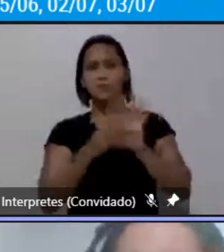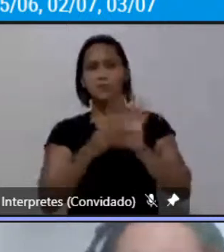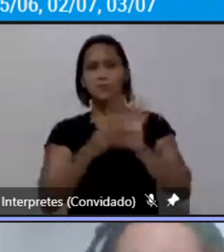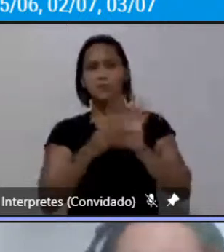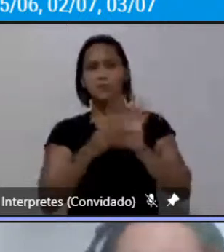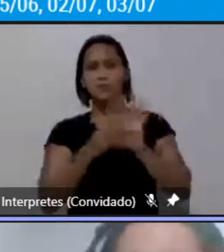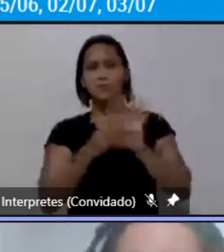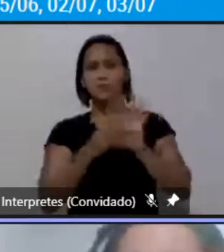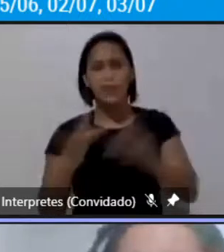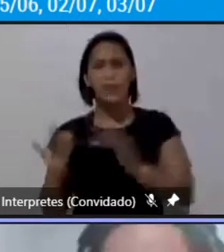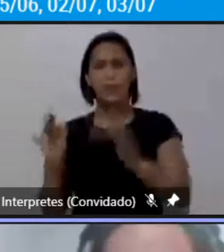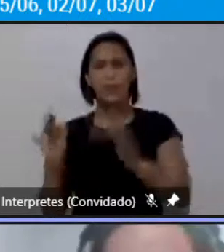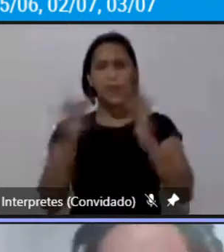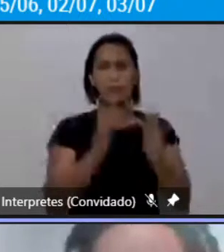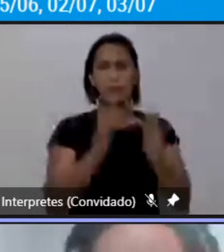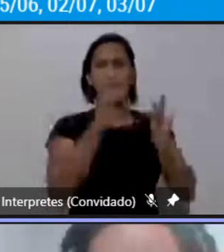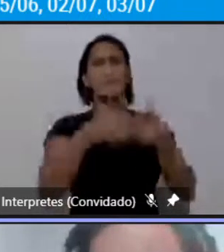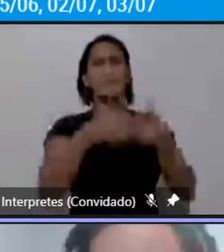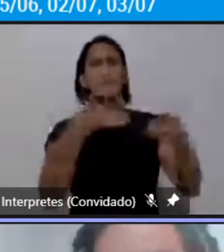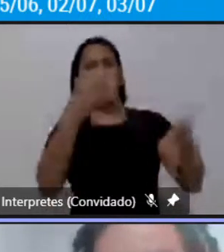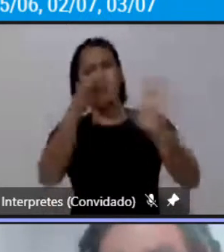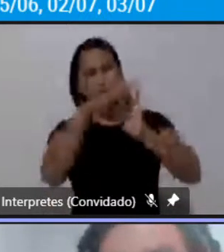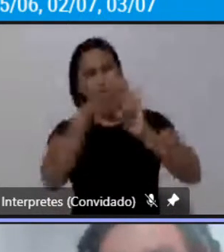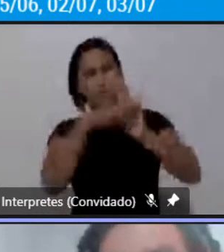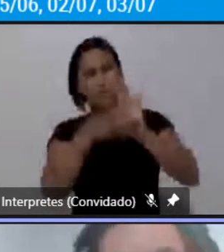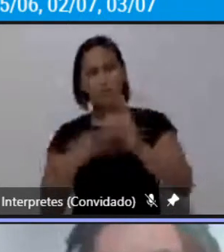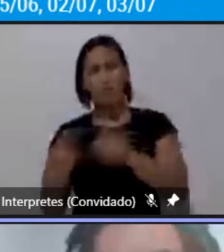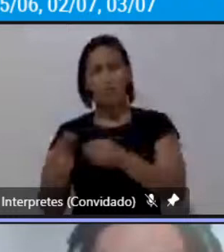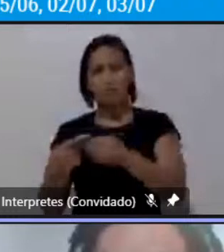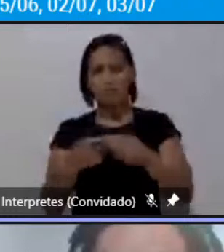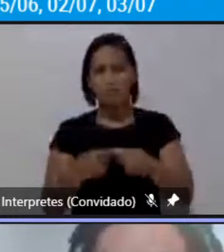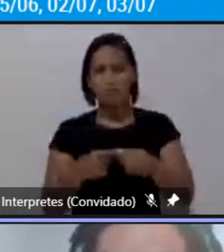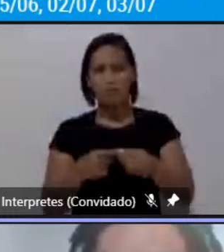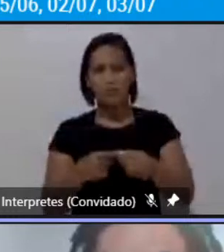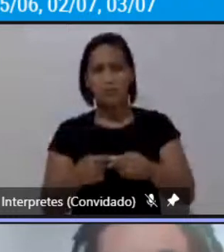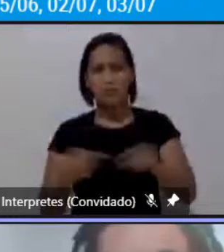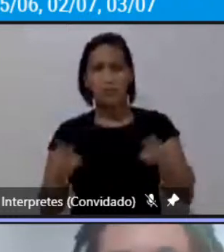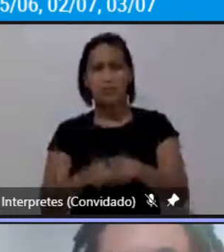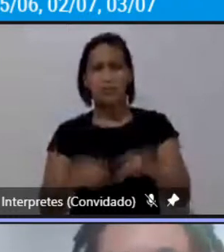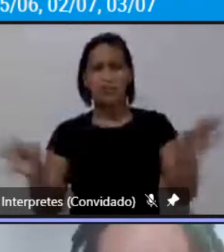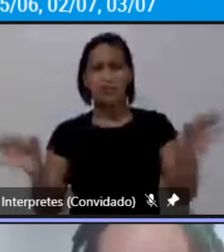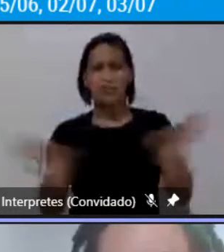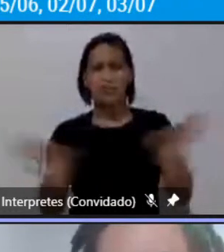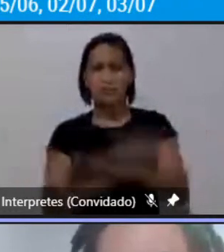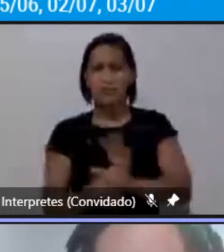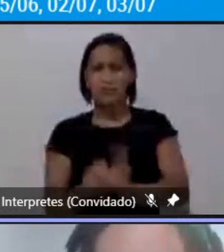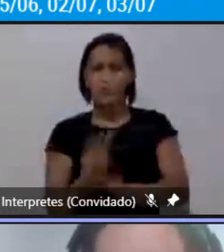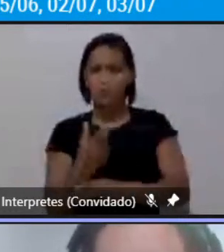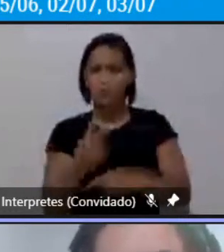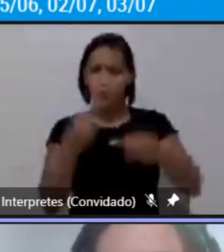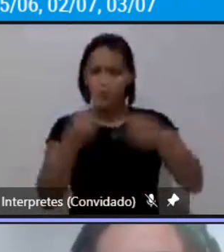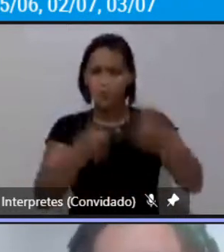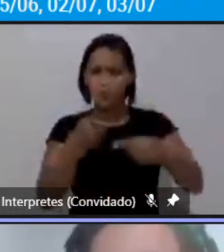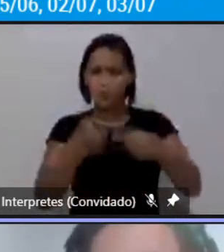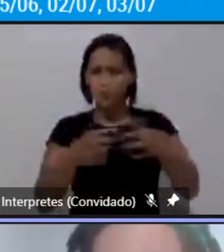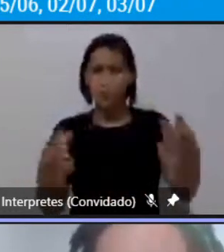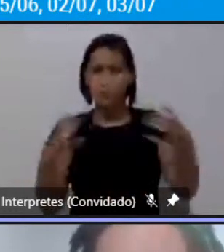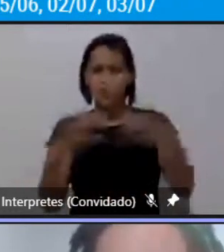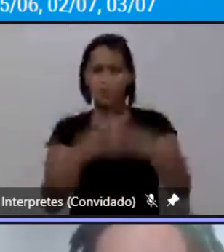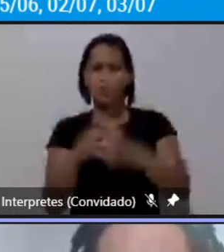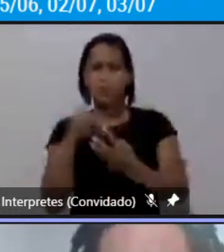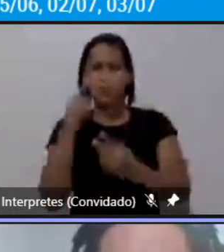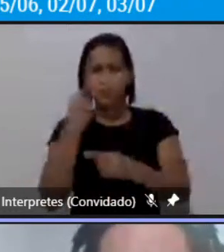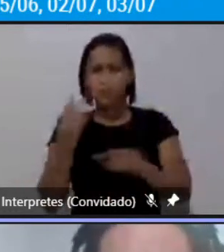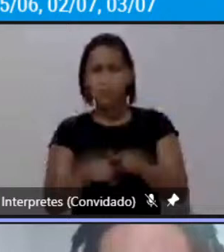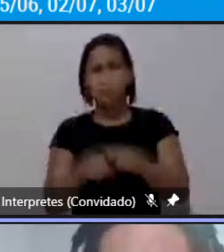ligação das interfaces entre as cidades isso acaba causando um conflito de interesses e de